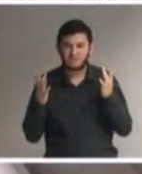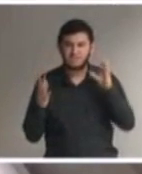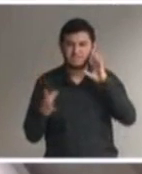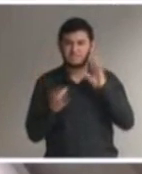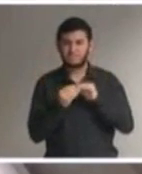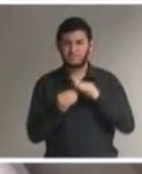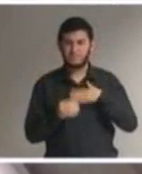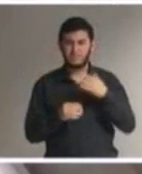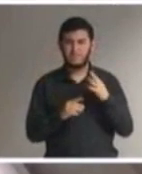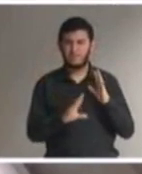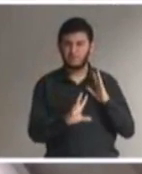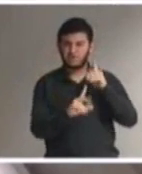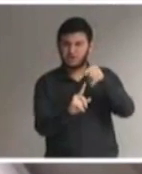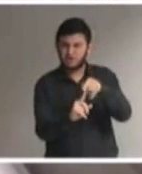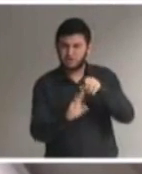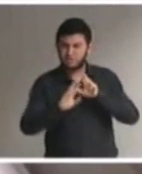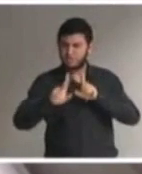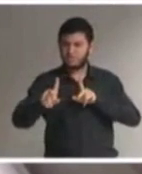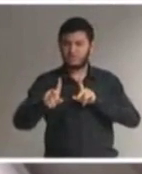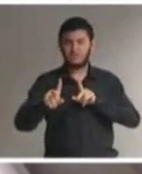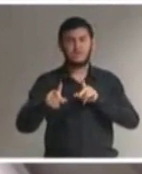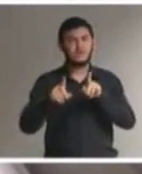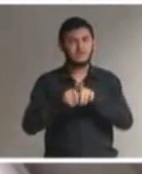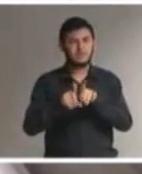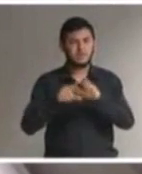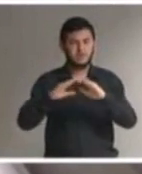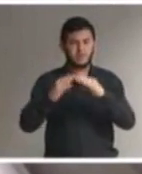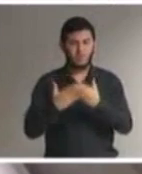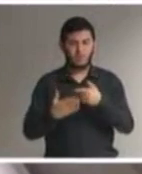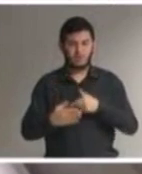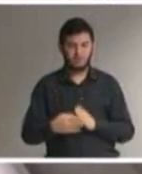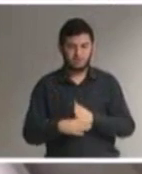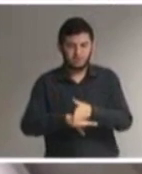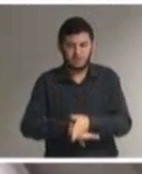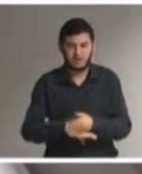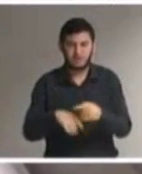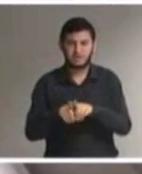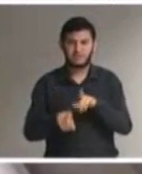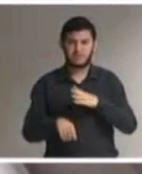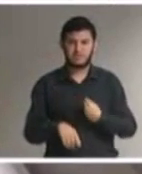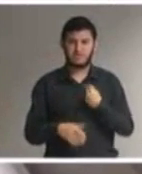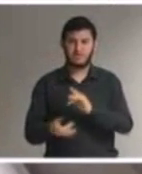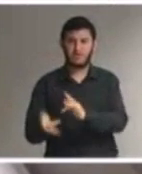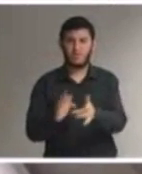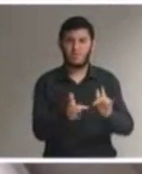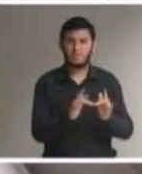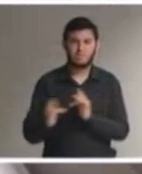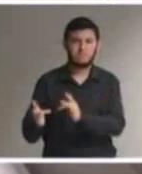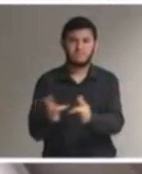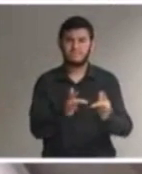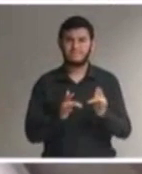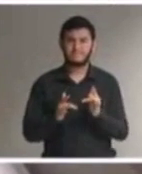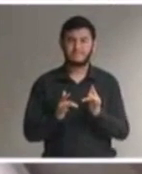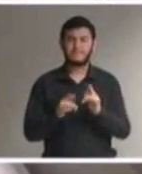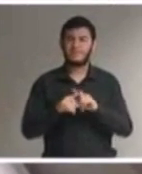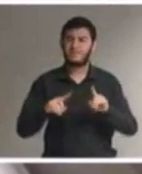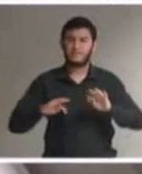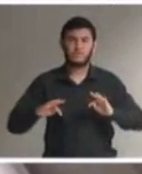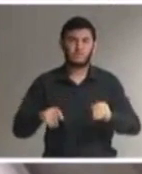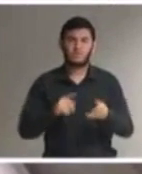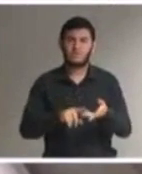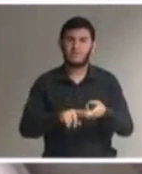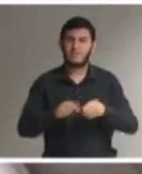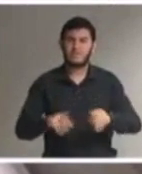Abrir a pesada porta da escola e ser mais um menino entre os meninos. Tudo é muito difícil para mim.